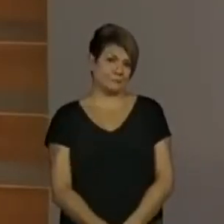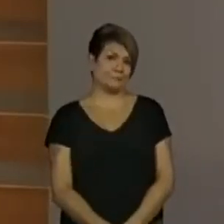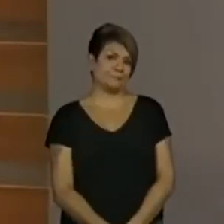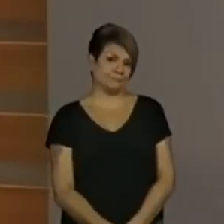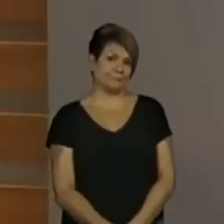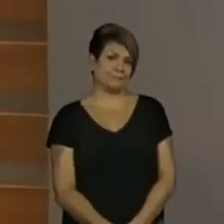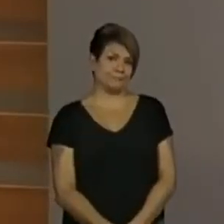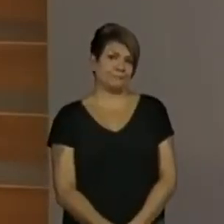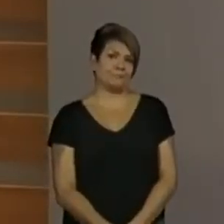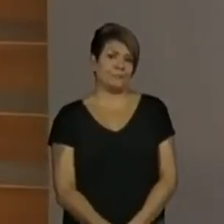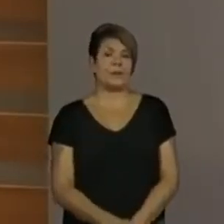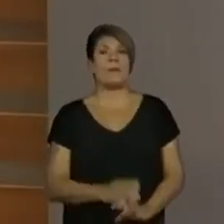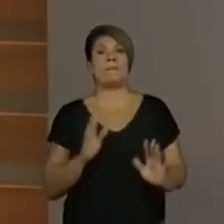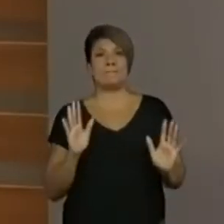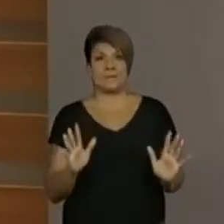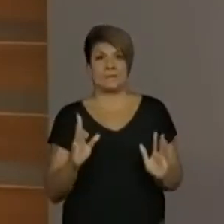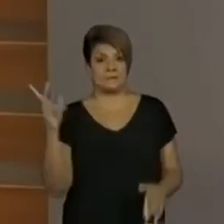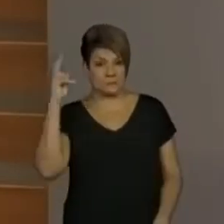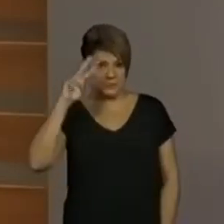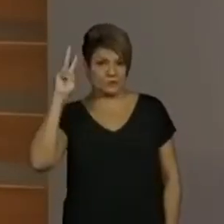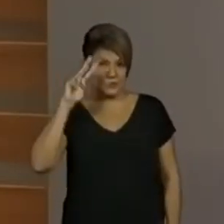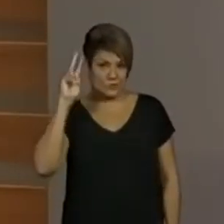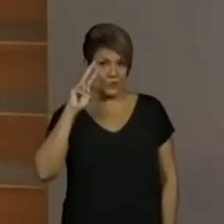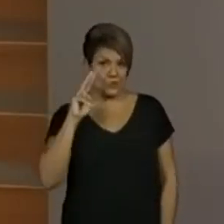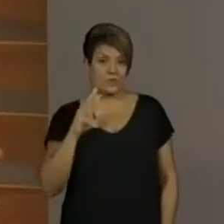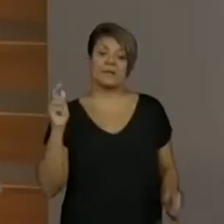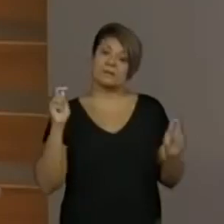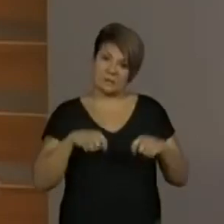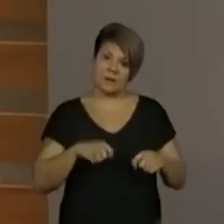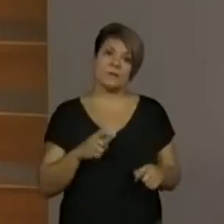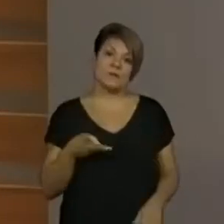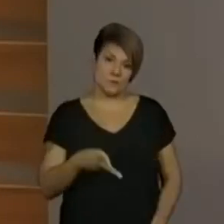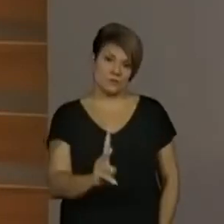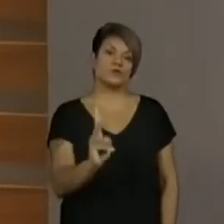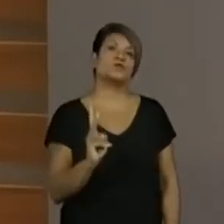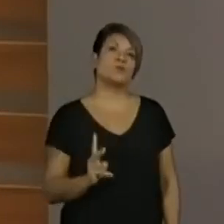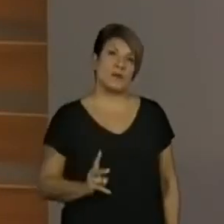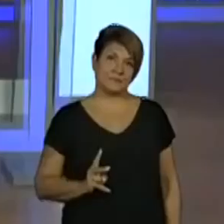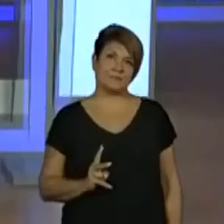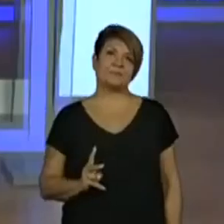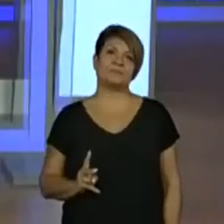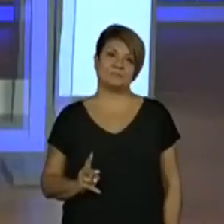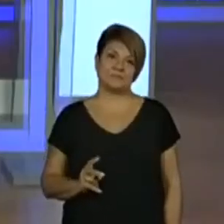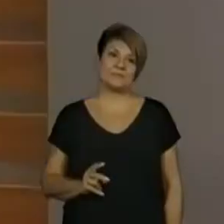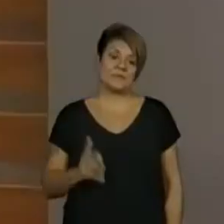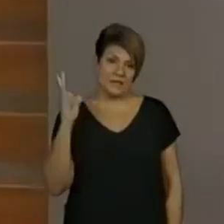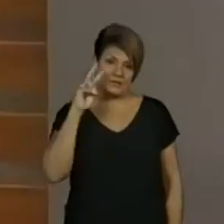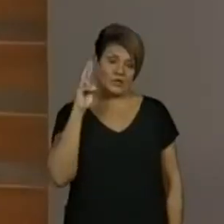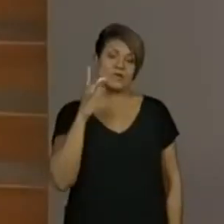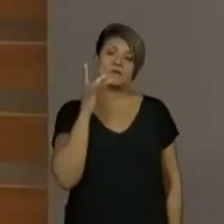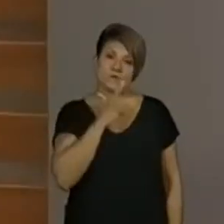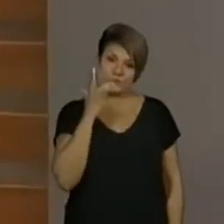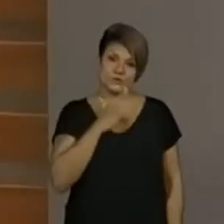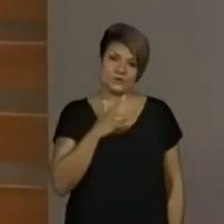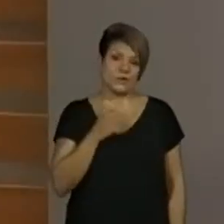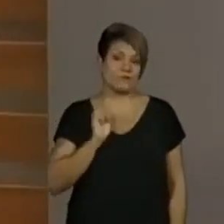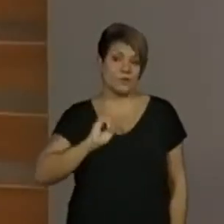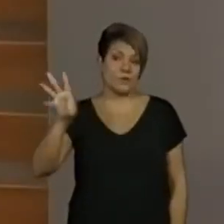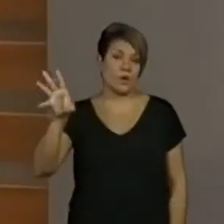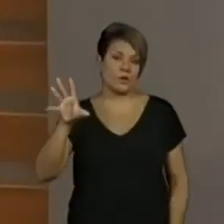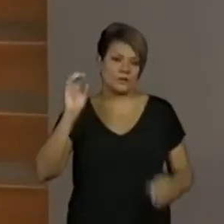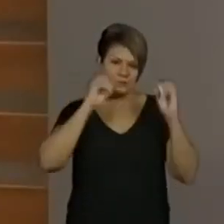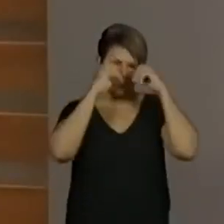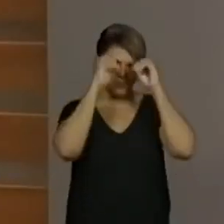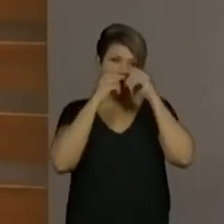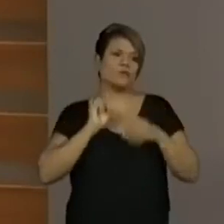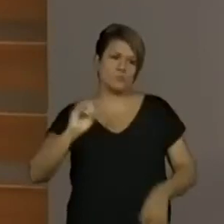Mas essa é uma história que eu até comentei, que eu acho bacana. Dá pra continuar ela. Sim. Isso que é gostoso. Porque assim, ele foi embora dessa vez.